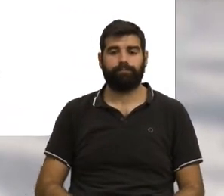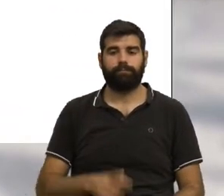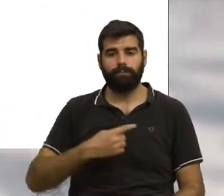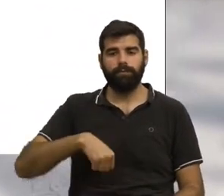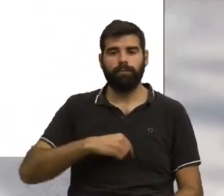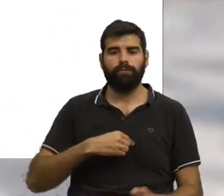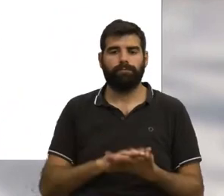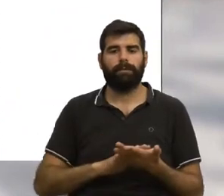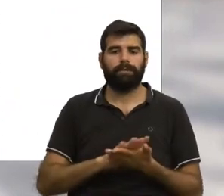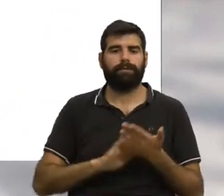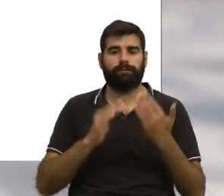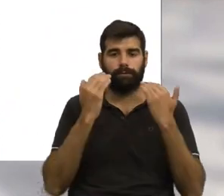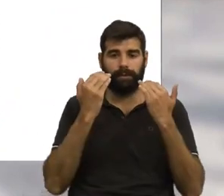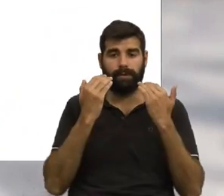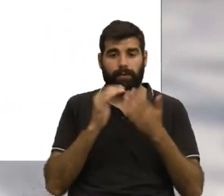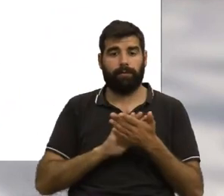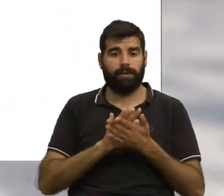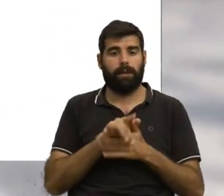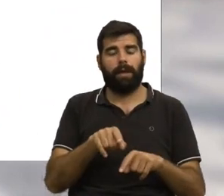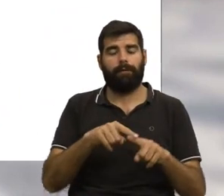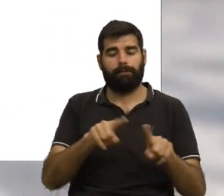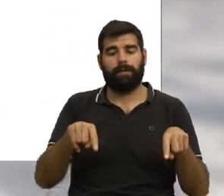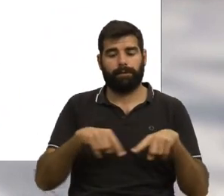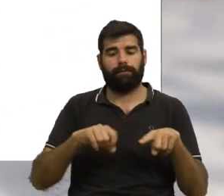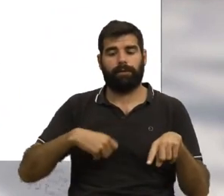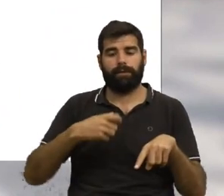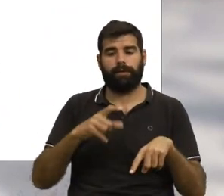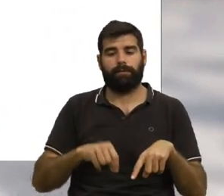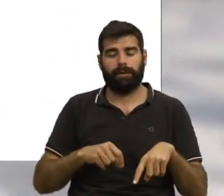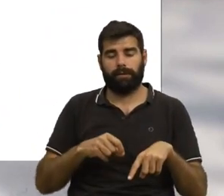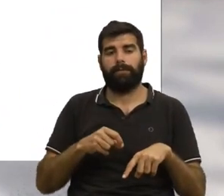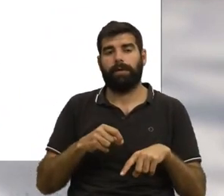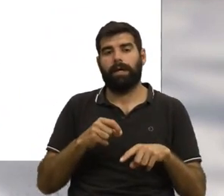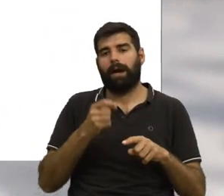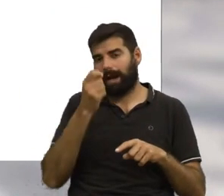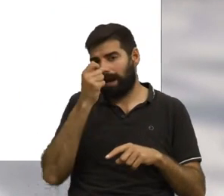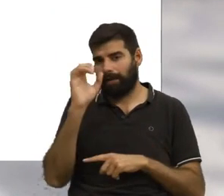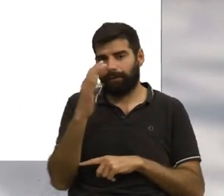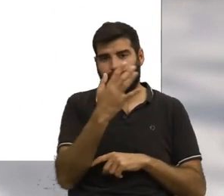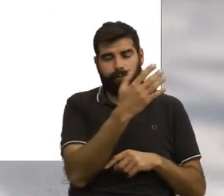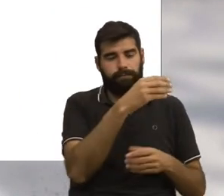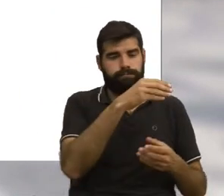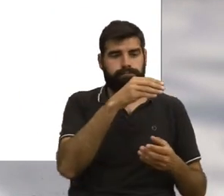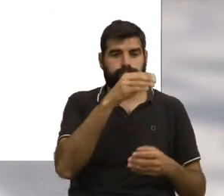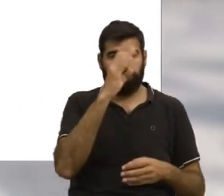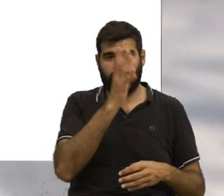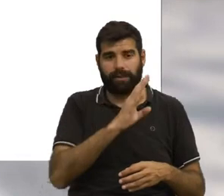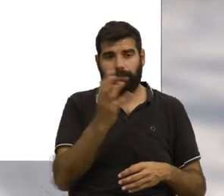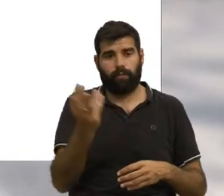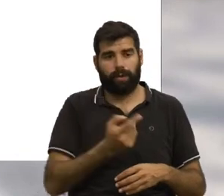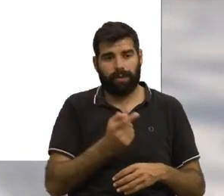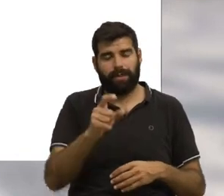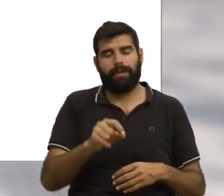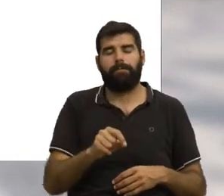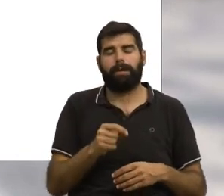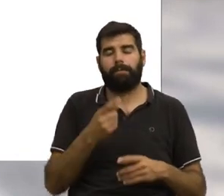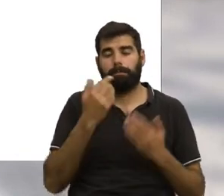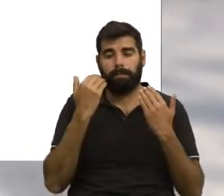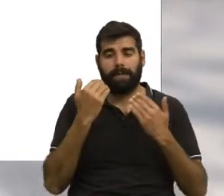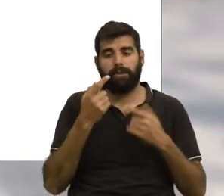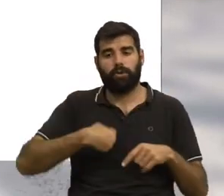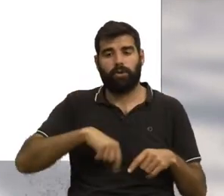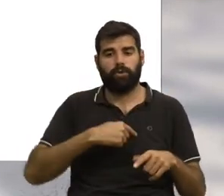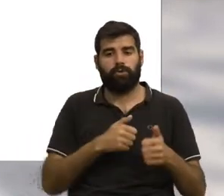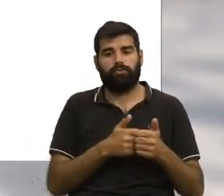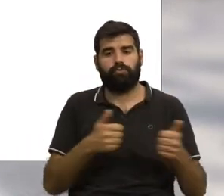Partimos dos dados, como estava ali, dos dados dos espaços verdes e das árvores georreferenciadas e, com base nestes dados, começámos por calcular